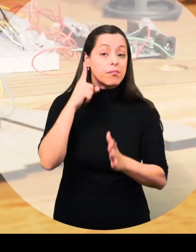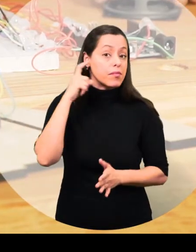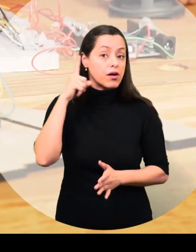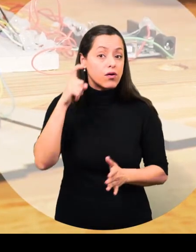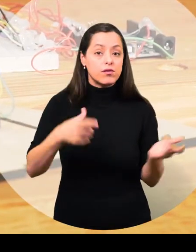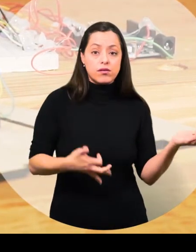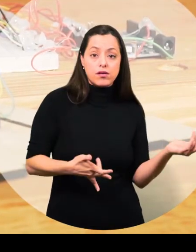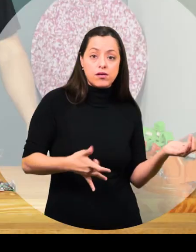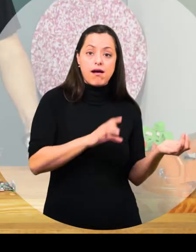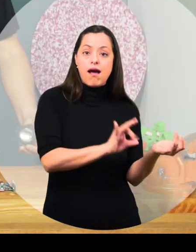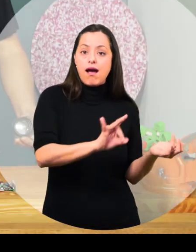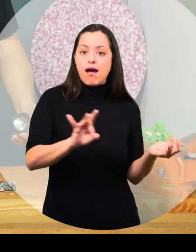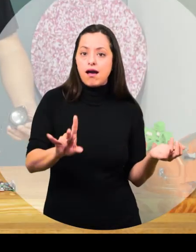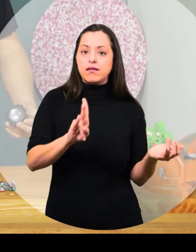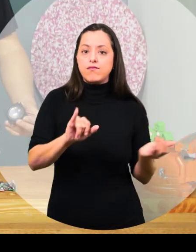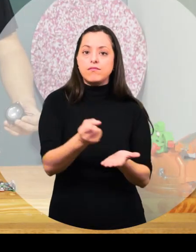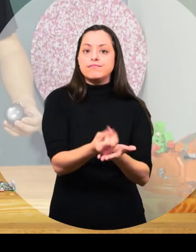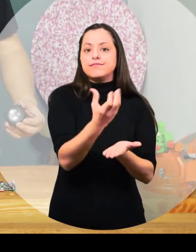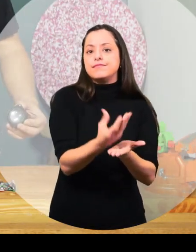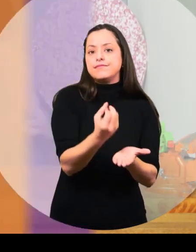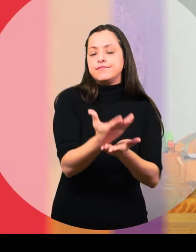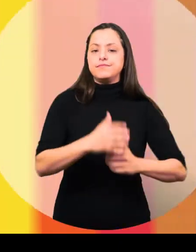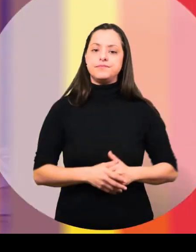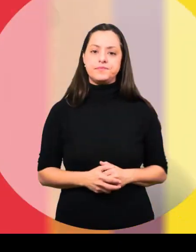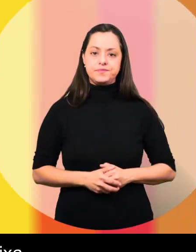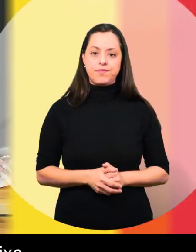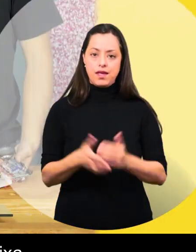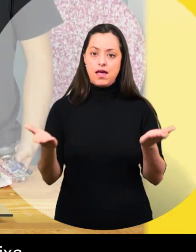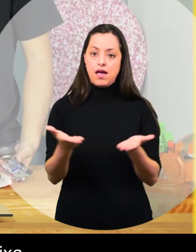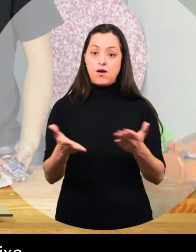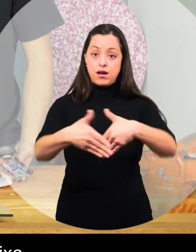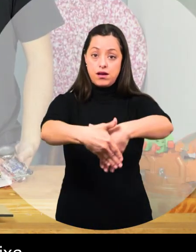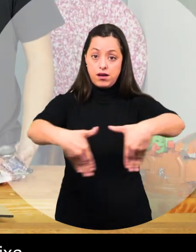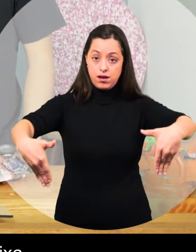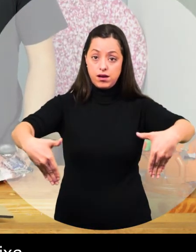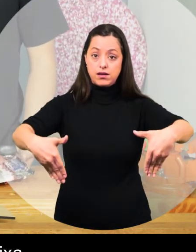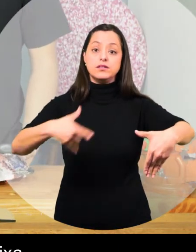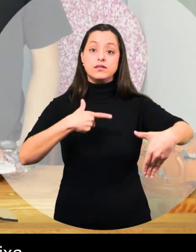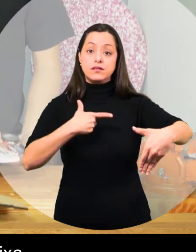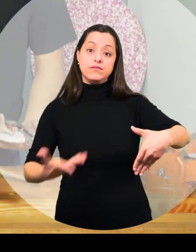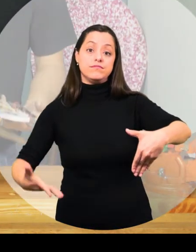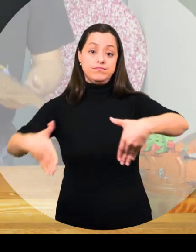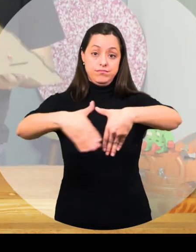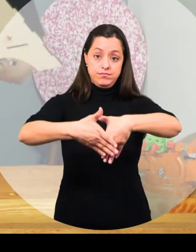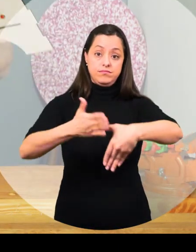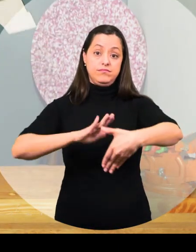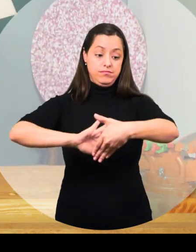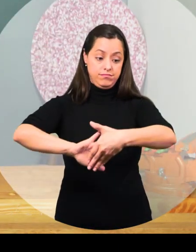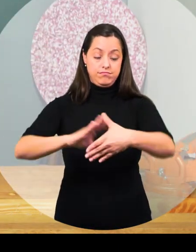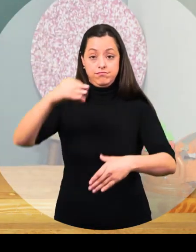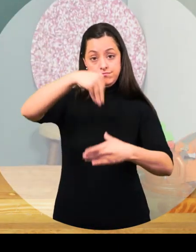e vai tocar nesse mini alto-falante. Agora a gente vai pôr a parte da frente da caixa com a eletrônica